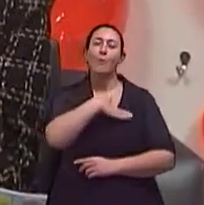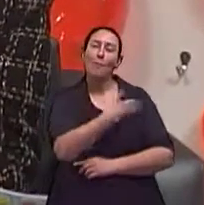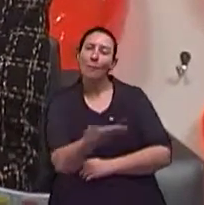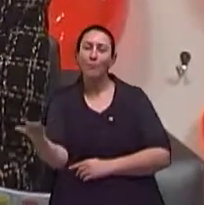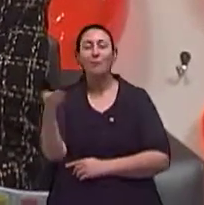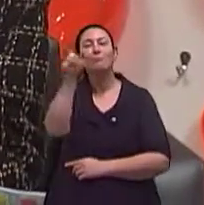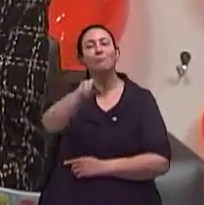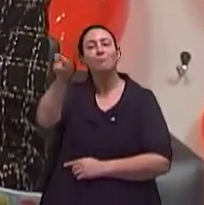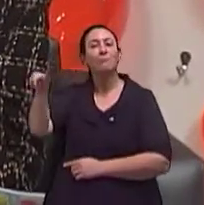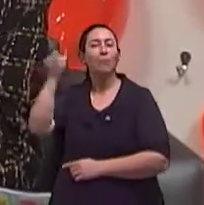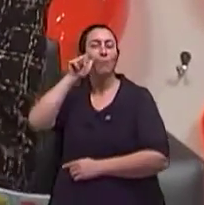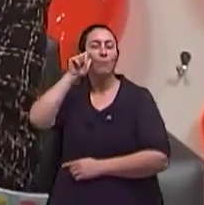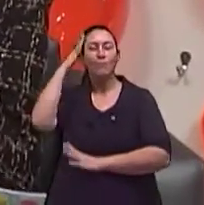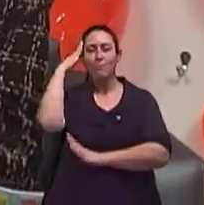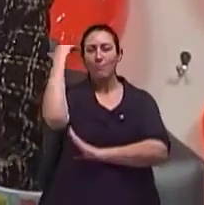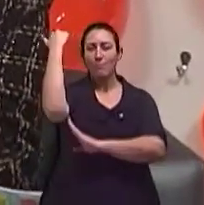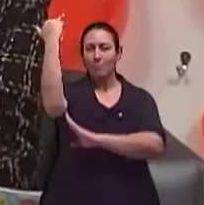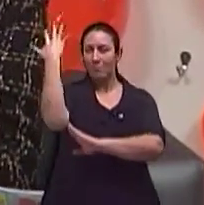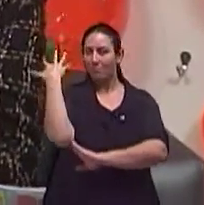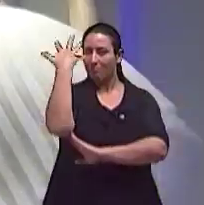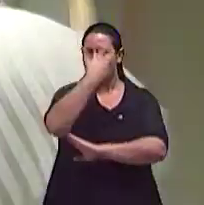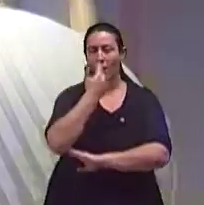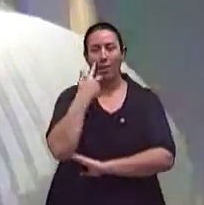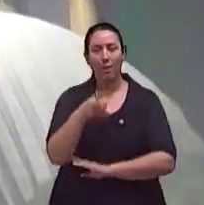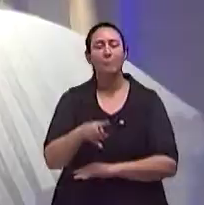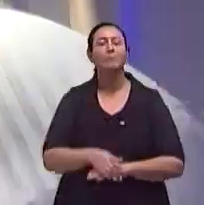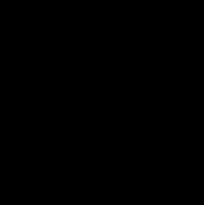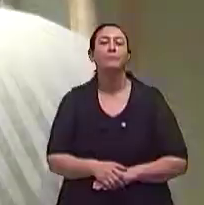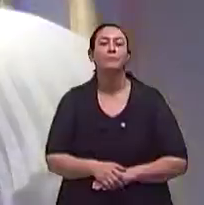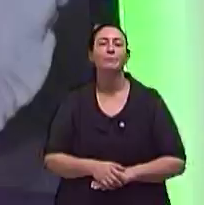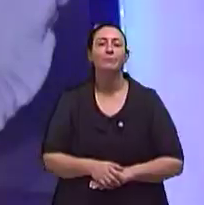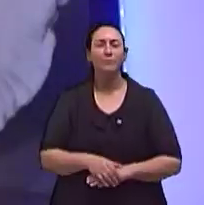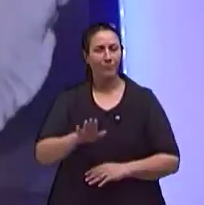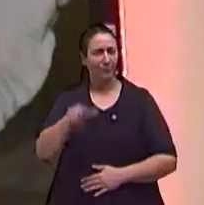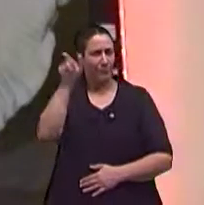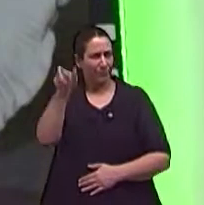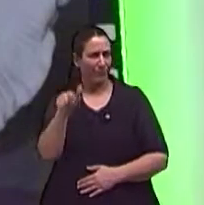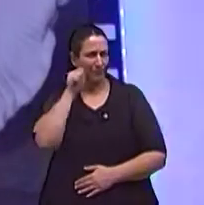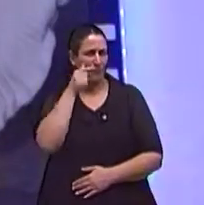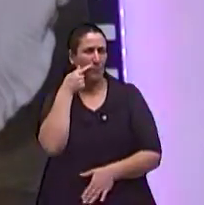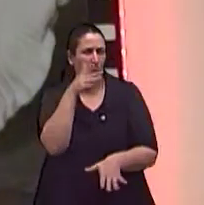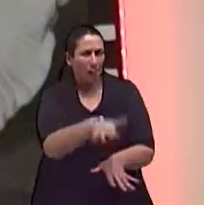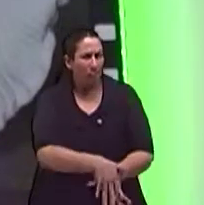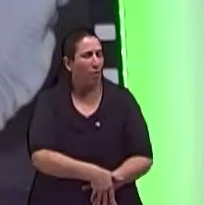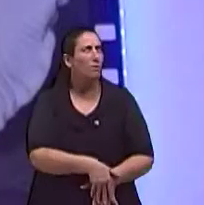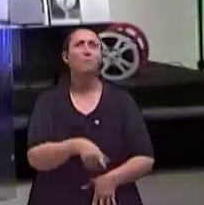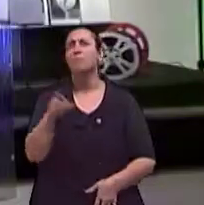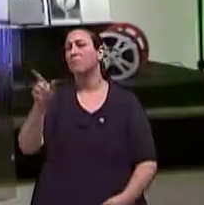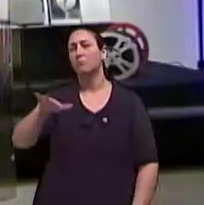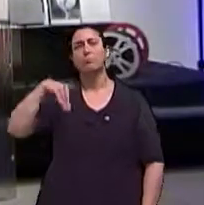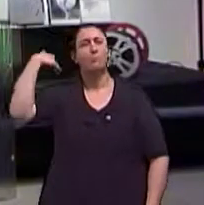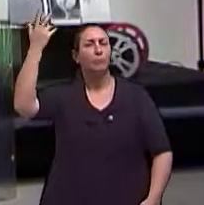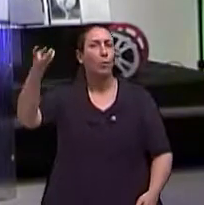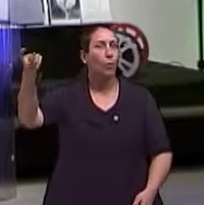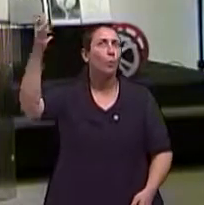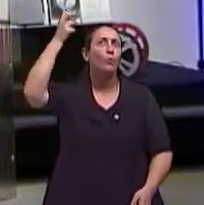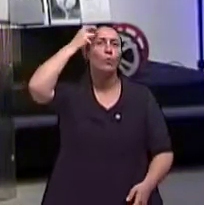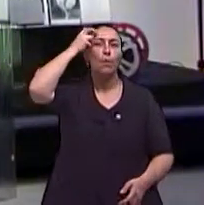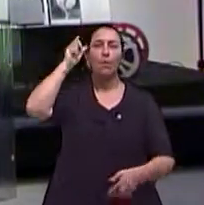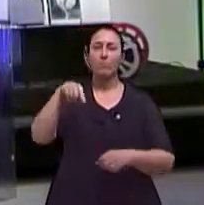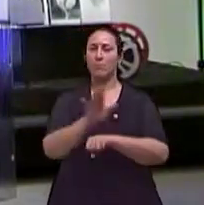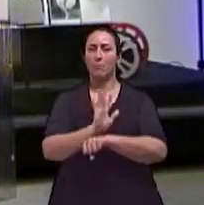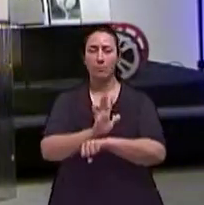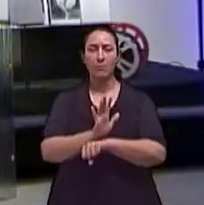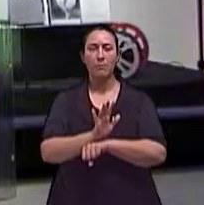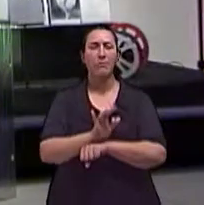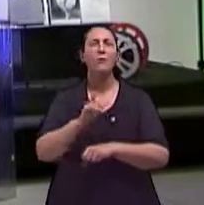divas do cinema. Se delicia um pouquinho. Merlin Mouroy foi mais do que matriz. Ela foi um ícone cultural do cinema. É um dos maiores